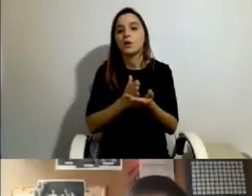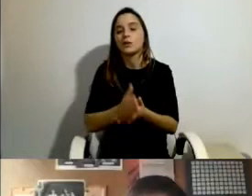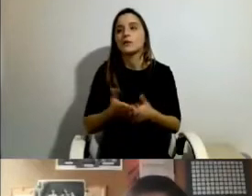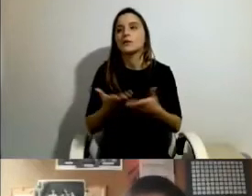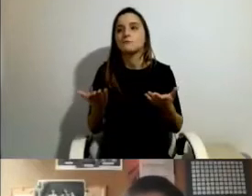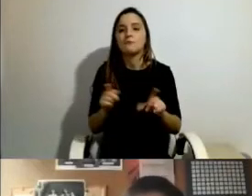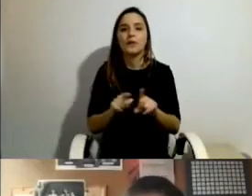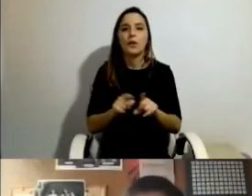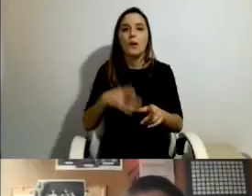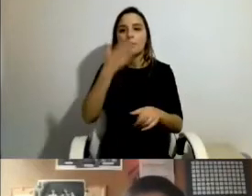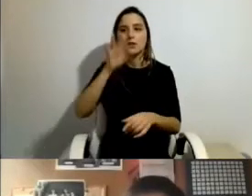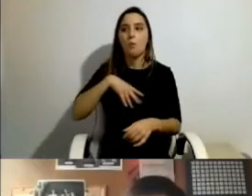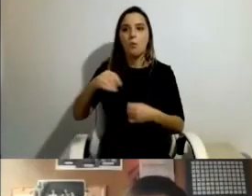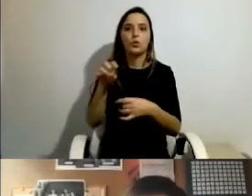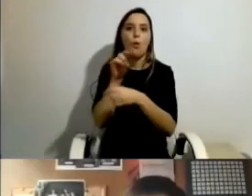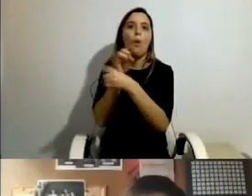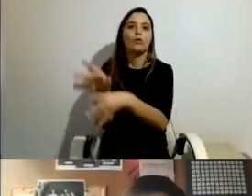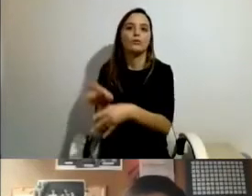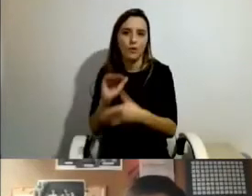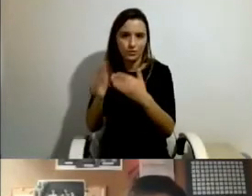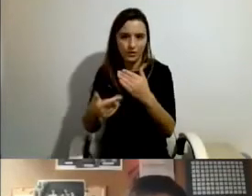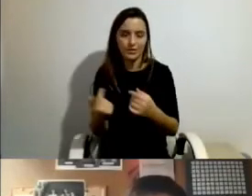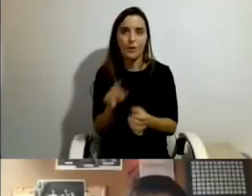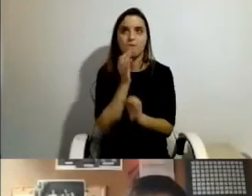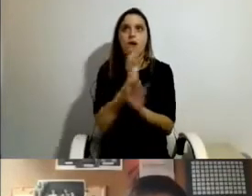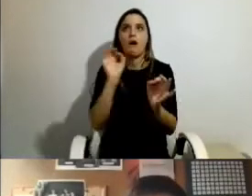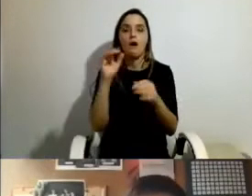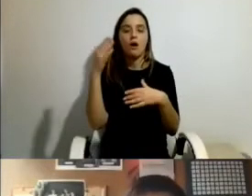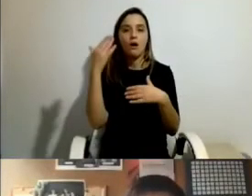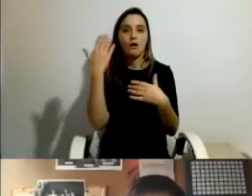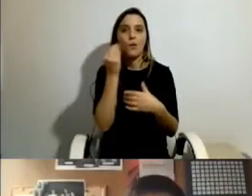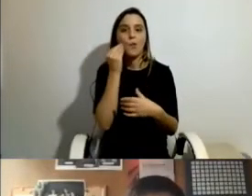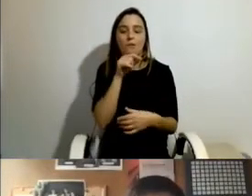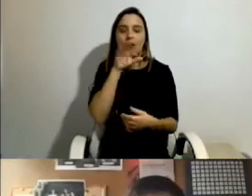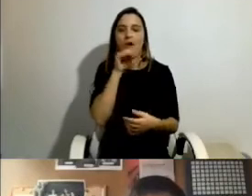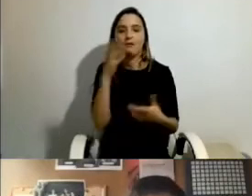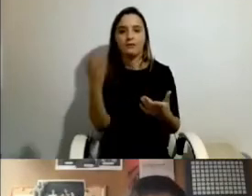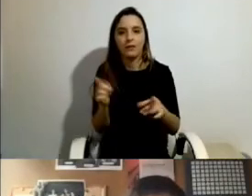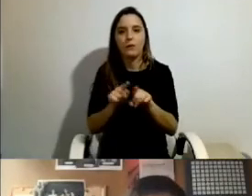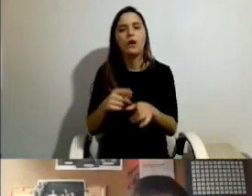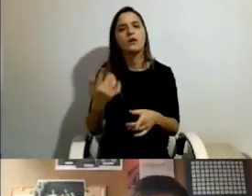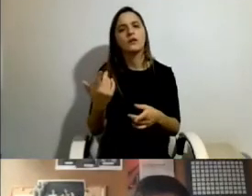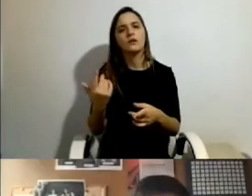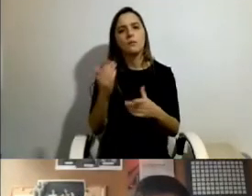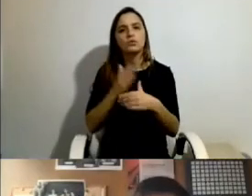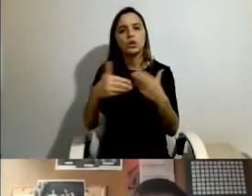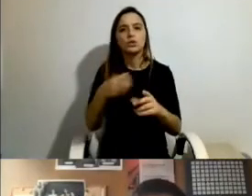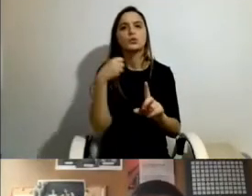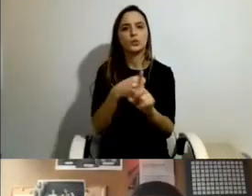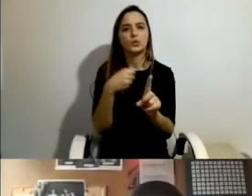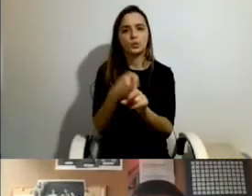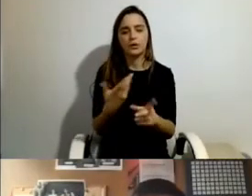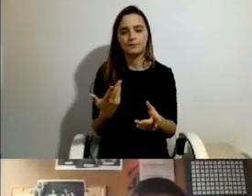outro mundo, acontecimento extraordinário, não é? Portanto, esta ideia de que há aqui um grande processo de luta ainda, eu vou passar por cima disto.